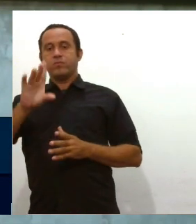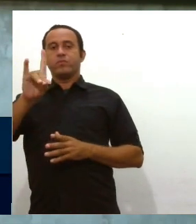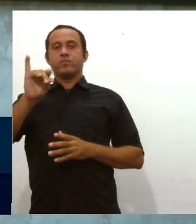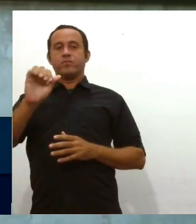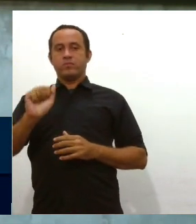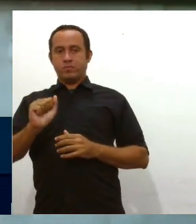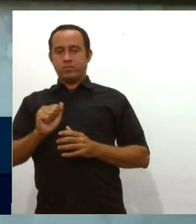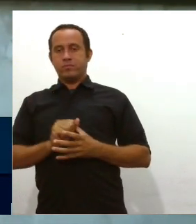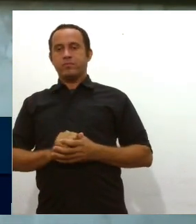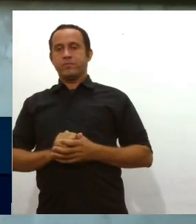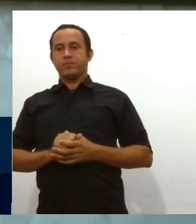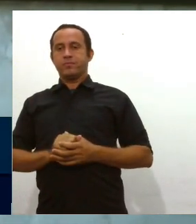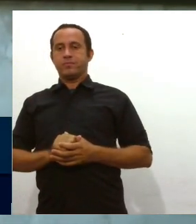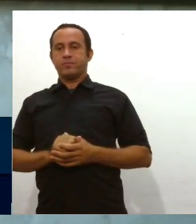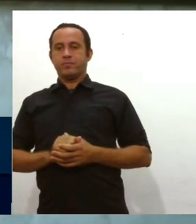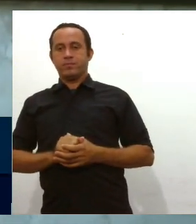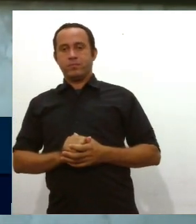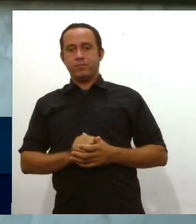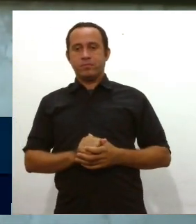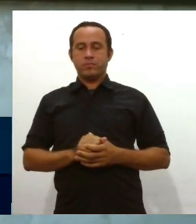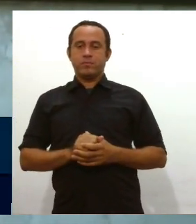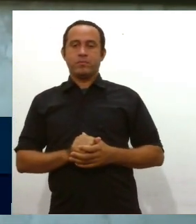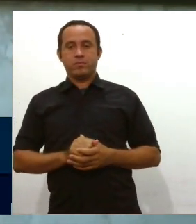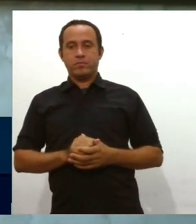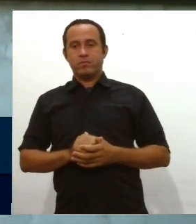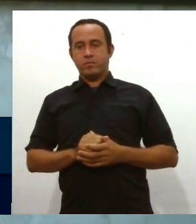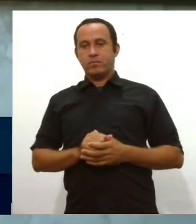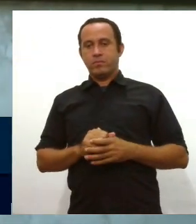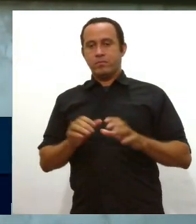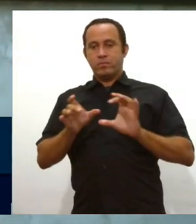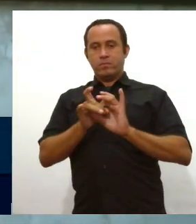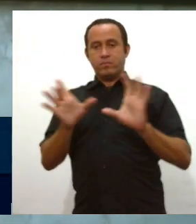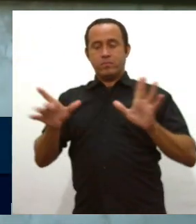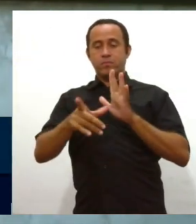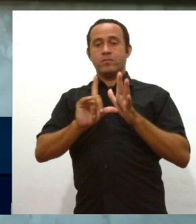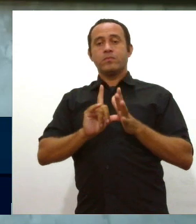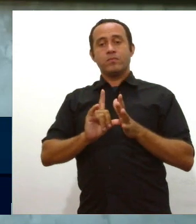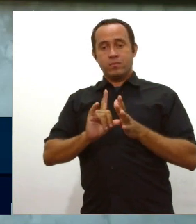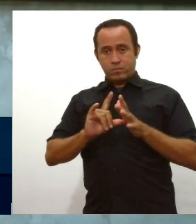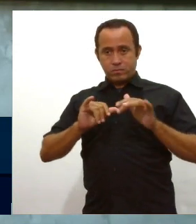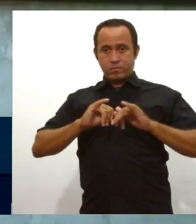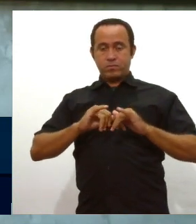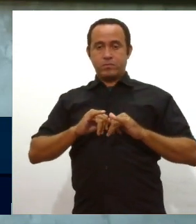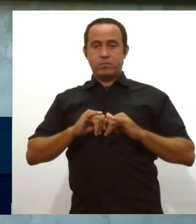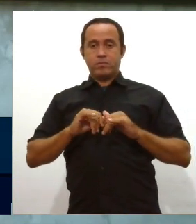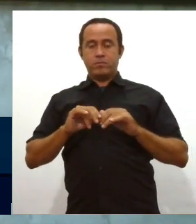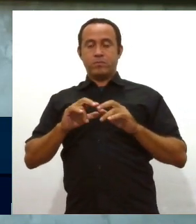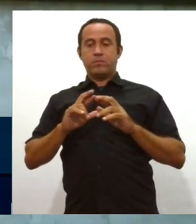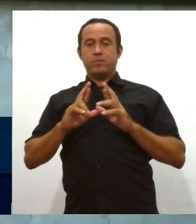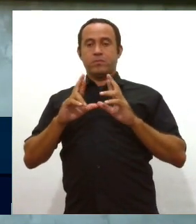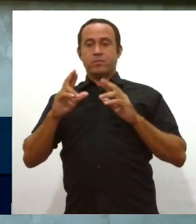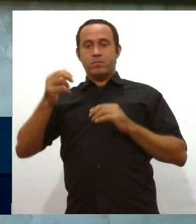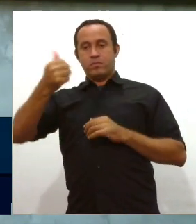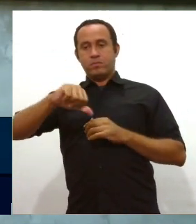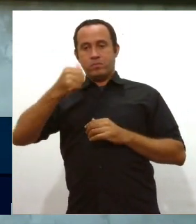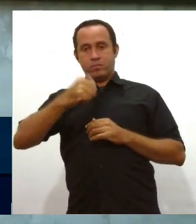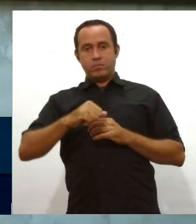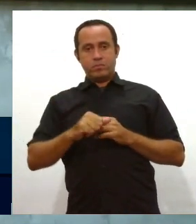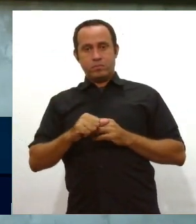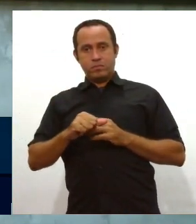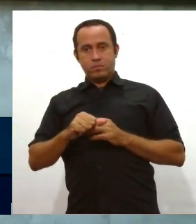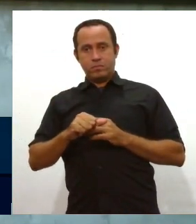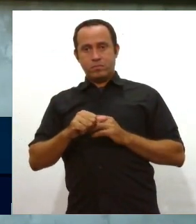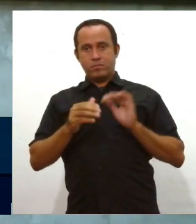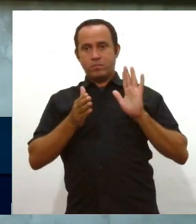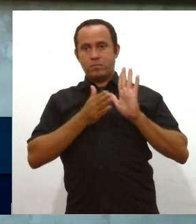e matéria a ser deliberada. Antes da apreciação das